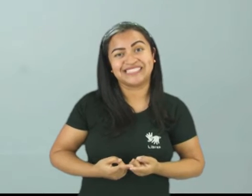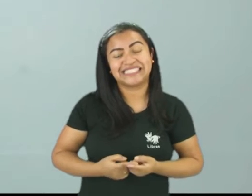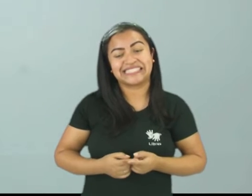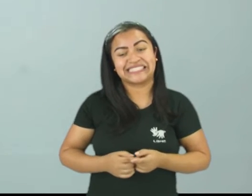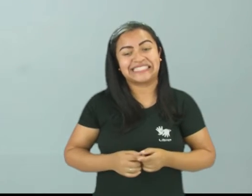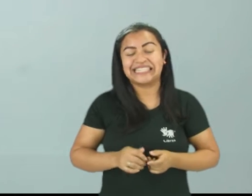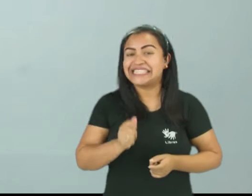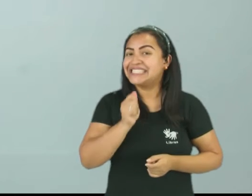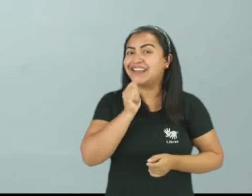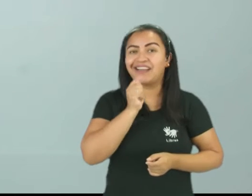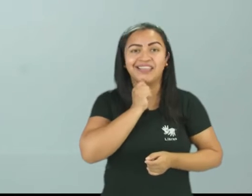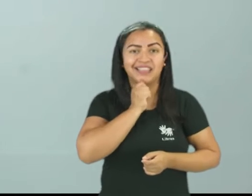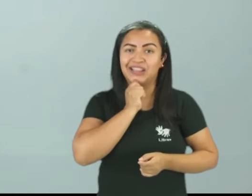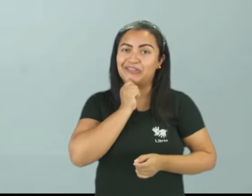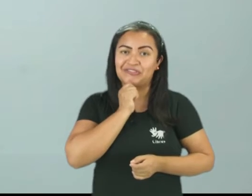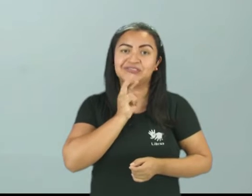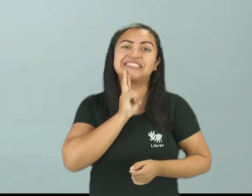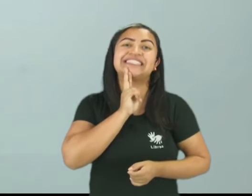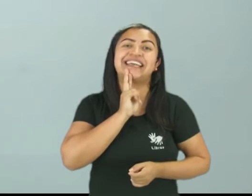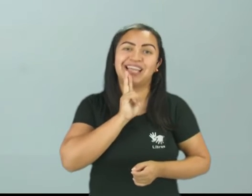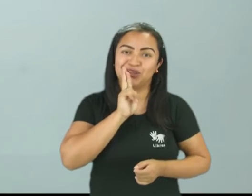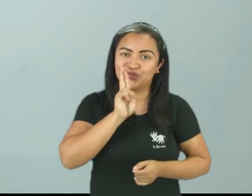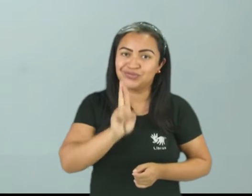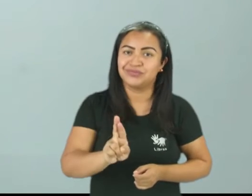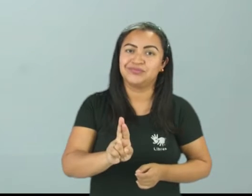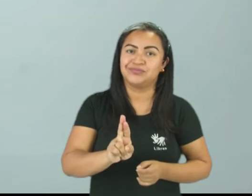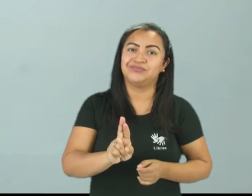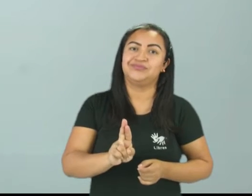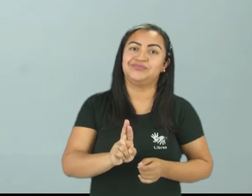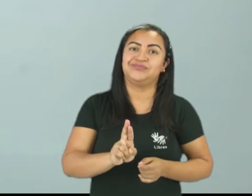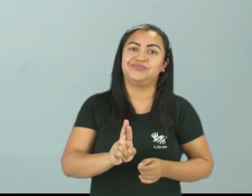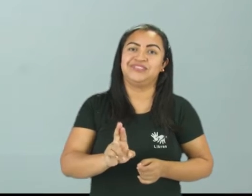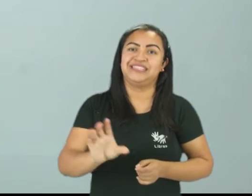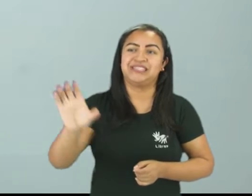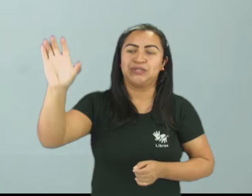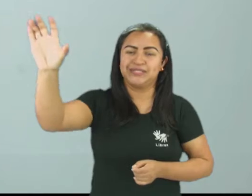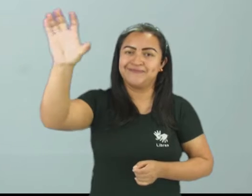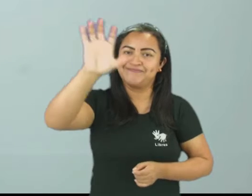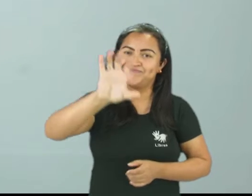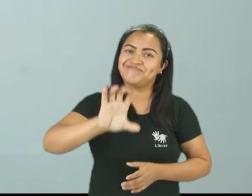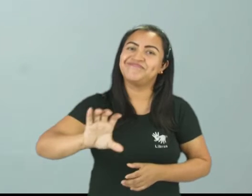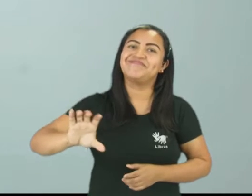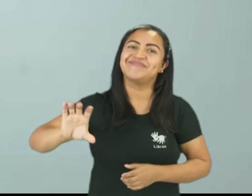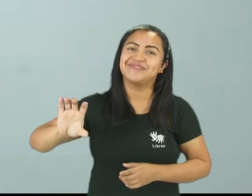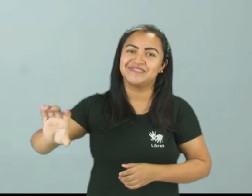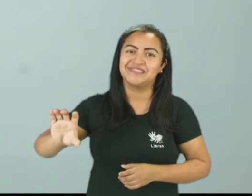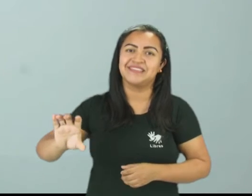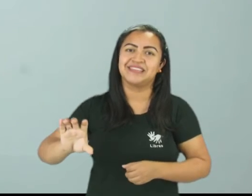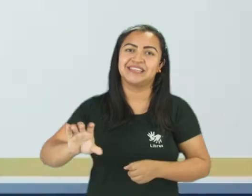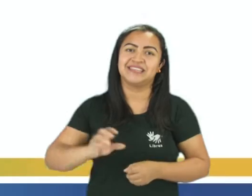totalmente resolvido nas principais capitais do Brasil, mas vamos entender isso aí.